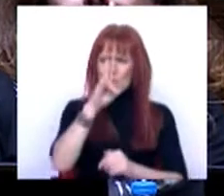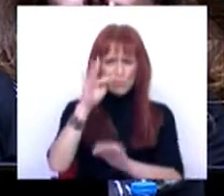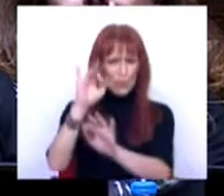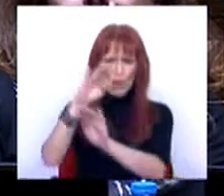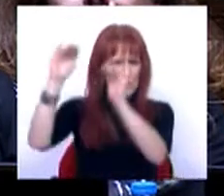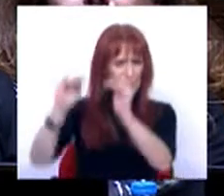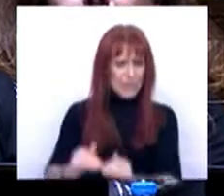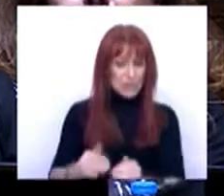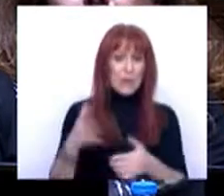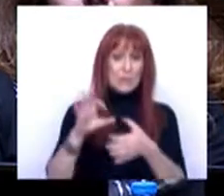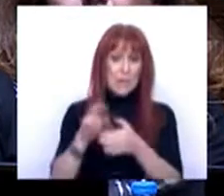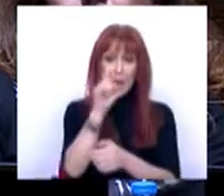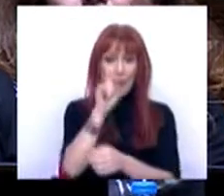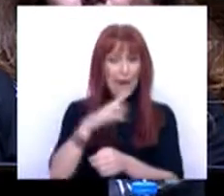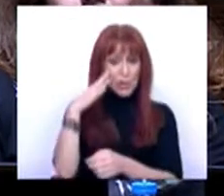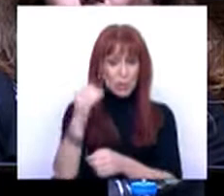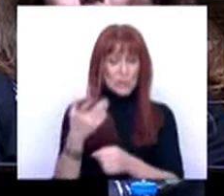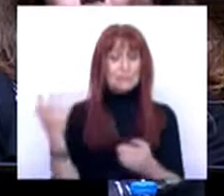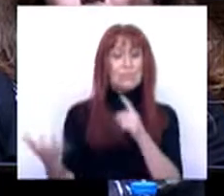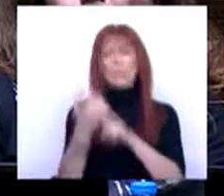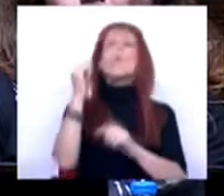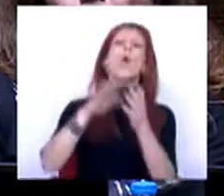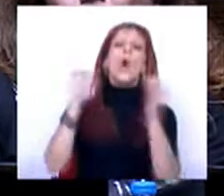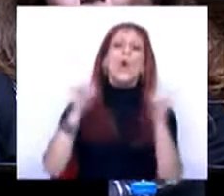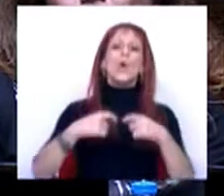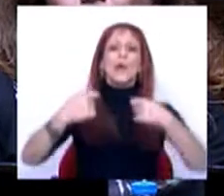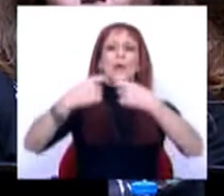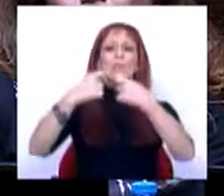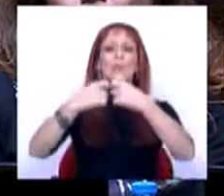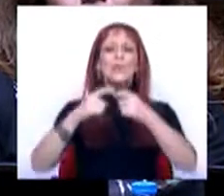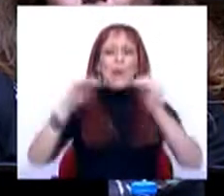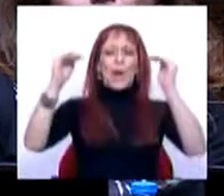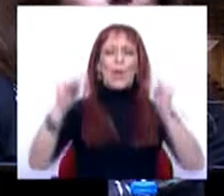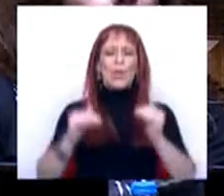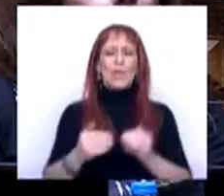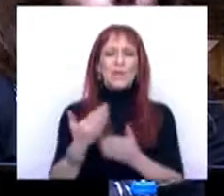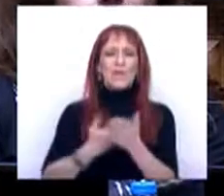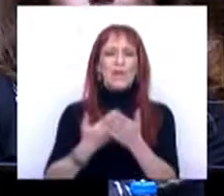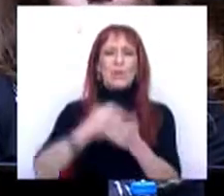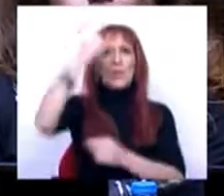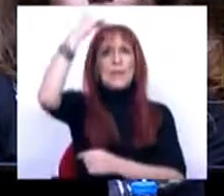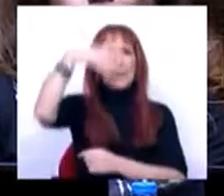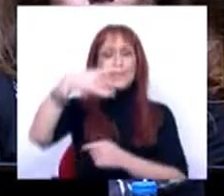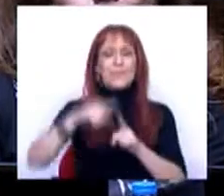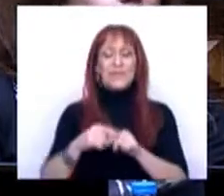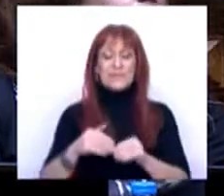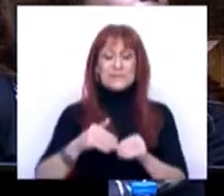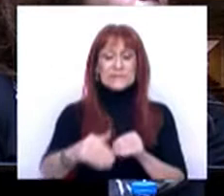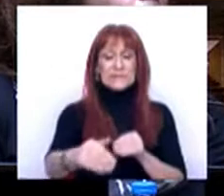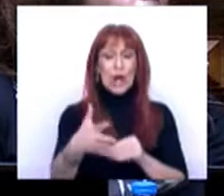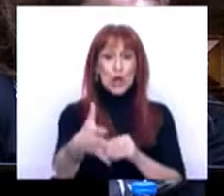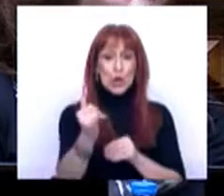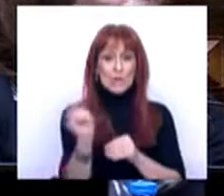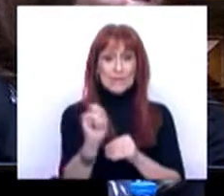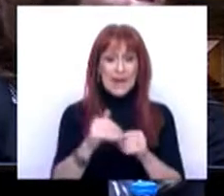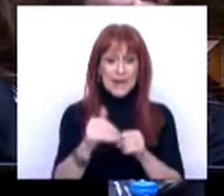fósseis, nomeadamente do gás natural, alcançaram um acordo em Bruxelas para reduzir a fatura da eletricidade nos próximos 12